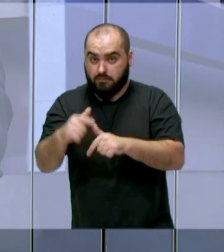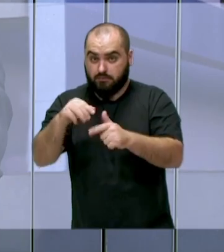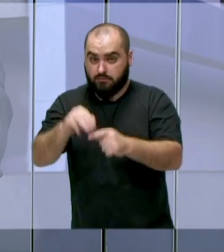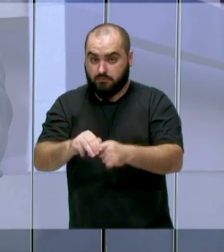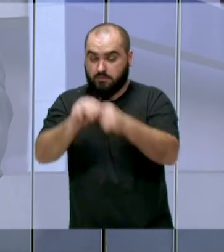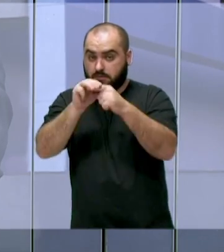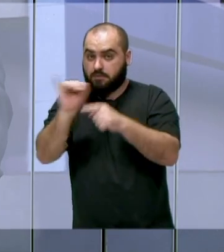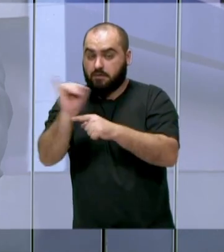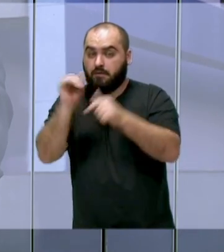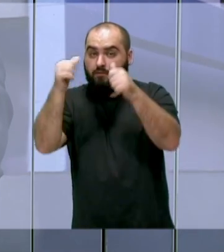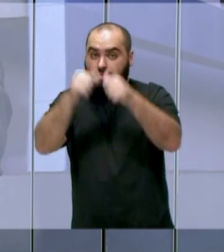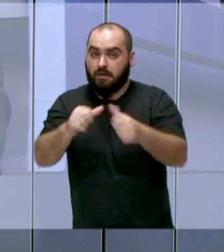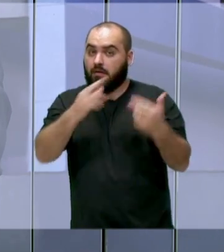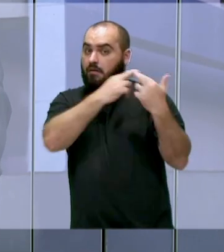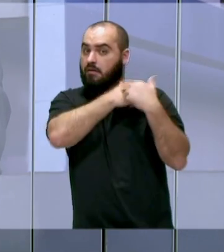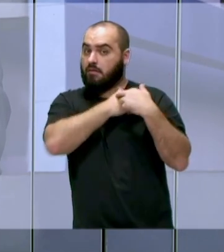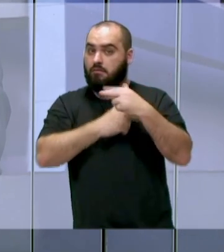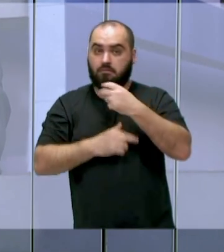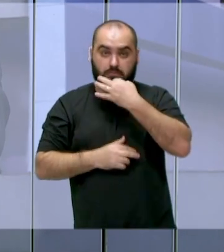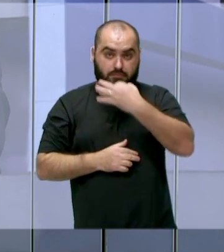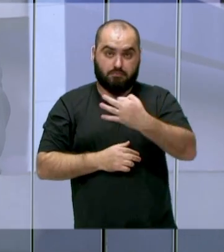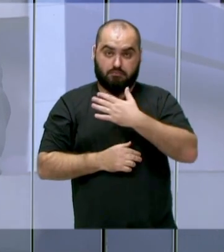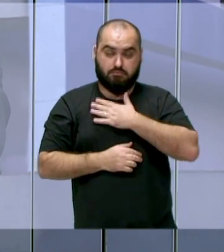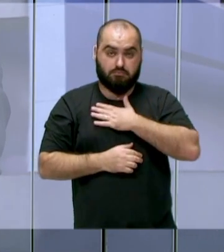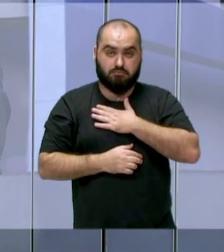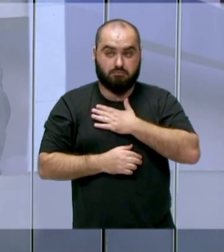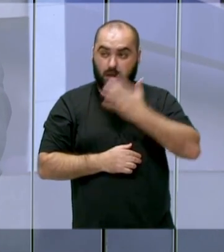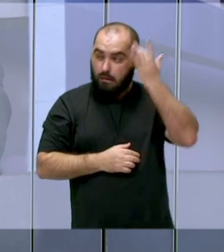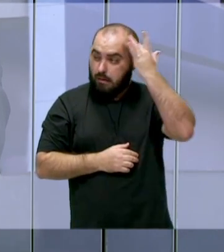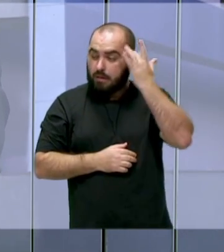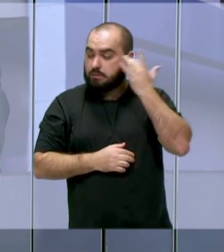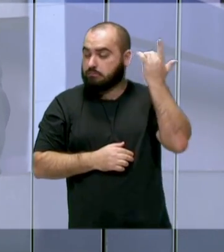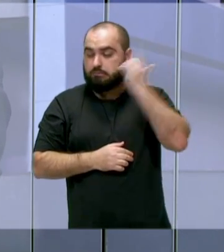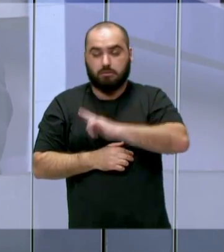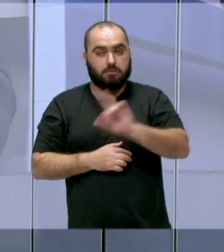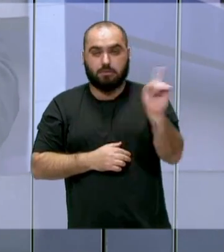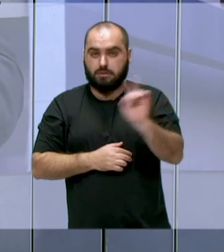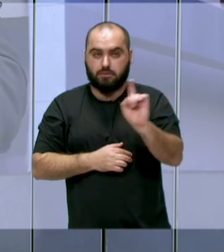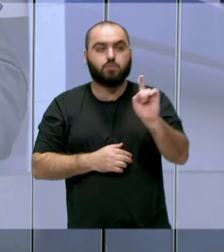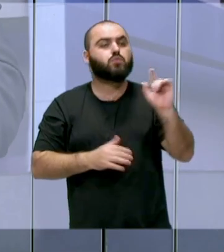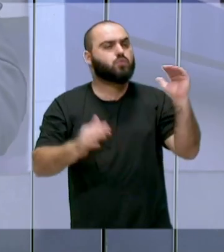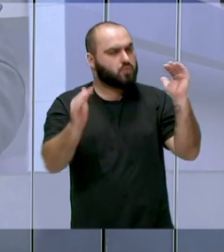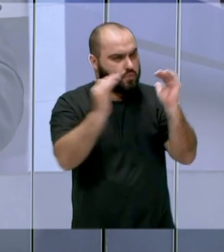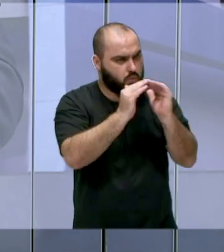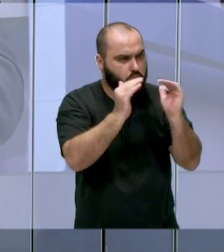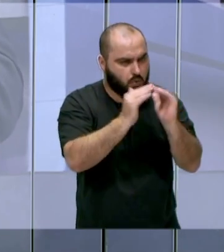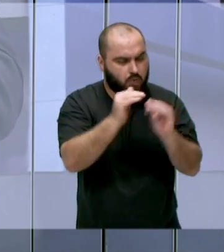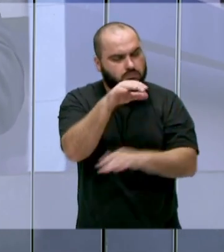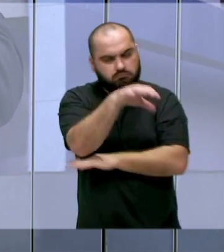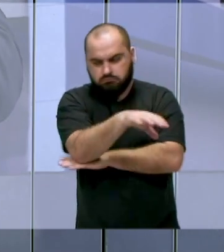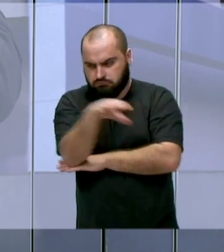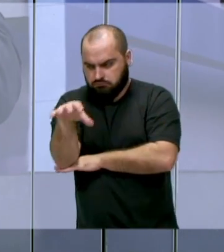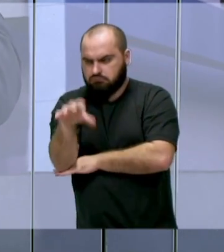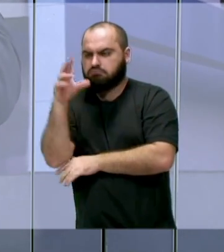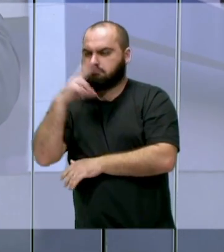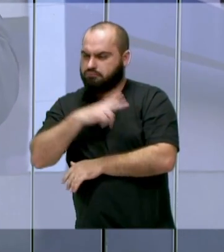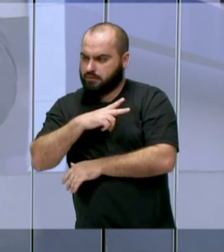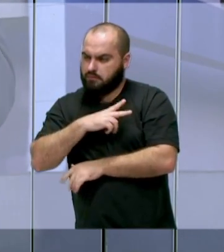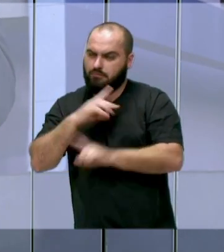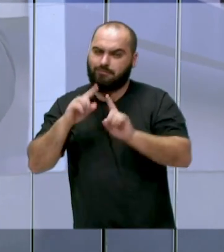autoridade portuária, que daí é uma opinião pessoal, eu acho que não vamos conseguir. Tomara que consiga, sou favorável à privatização, desde que